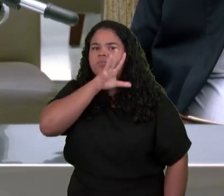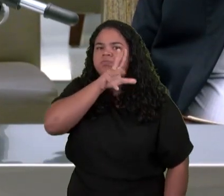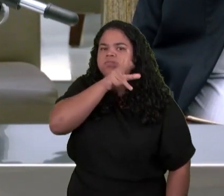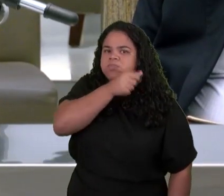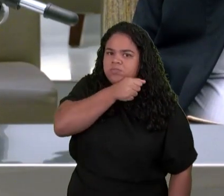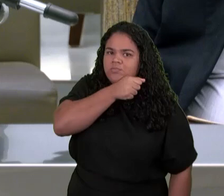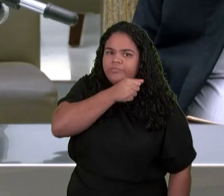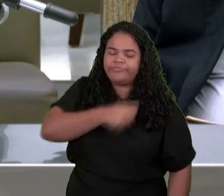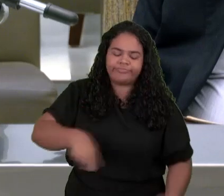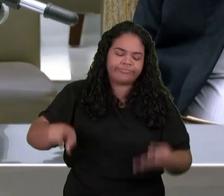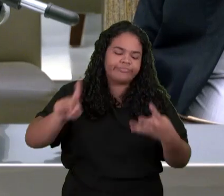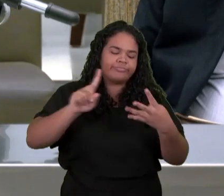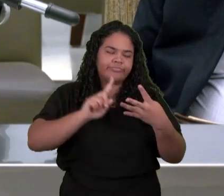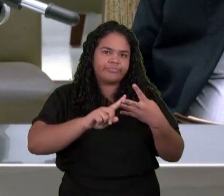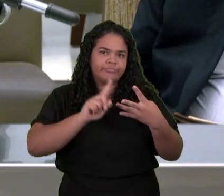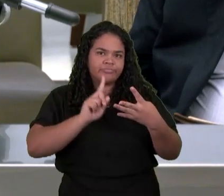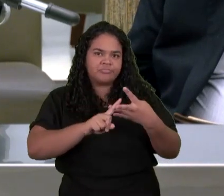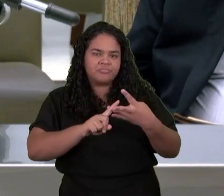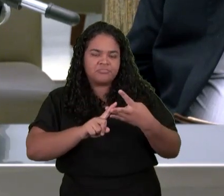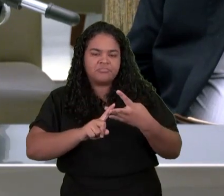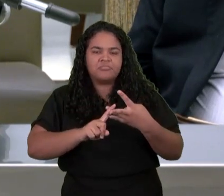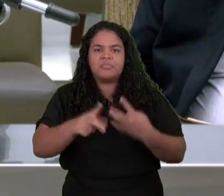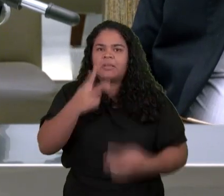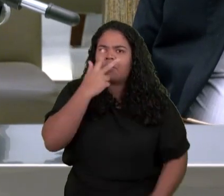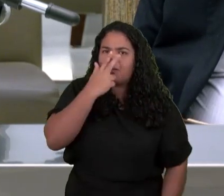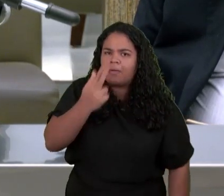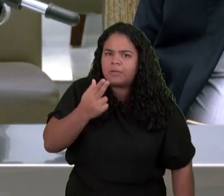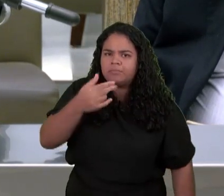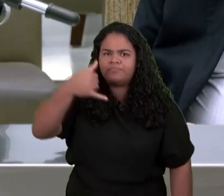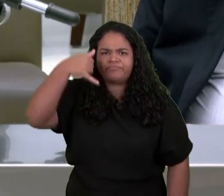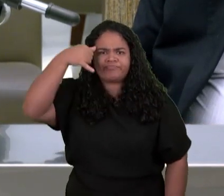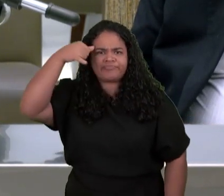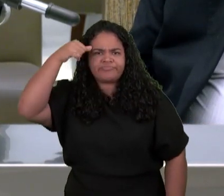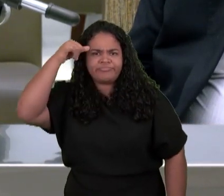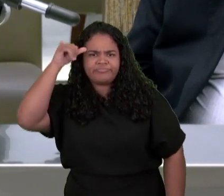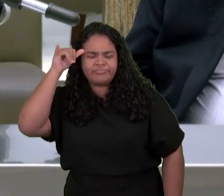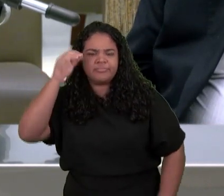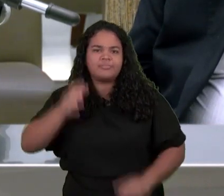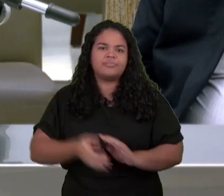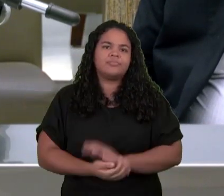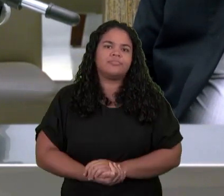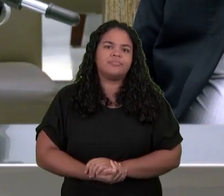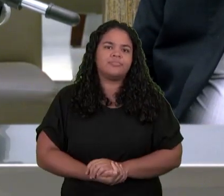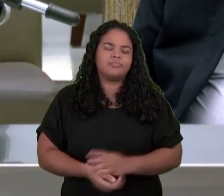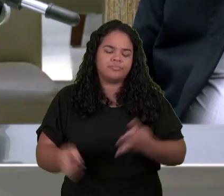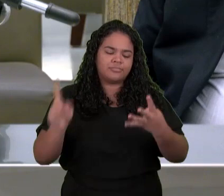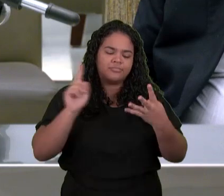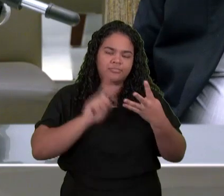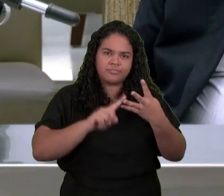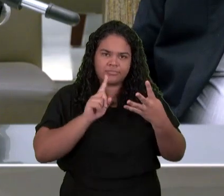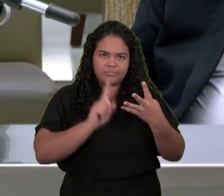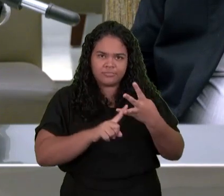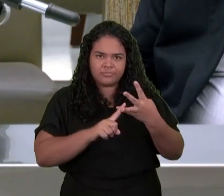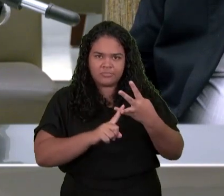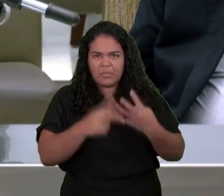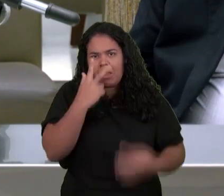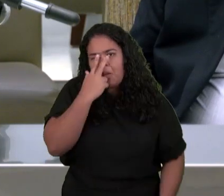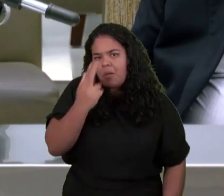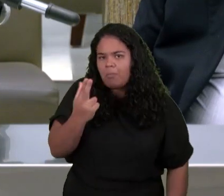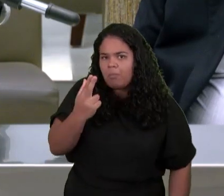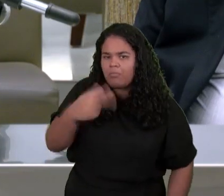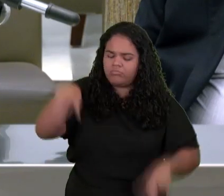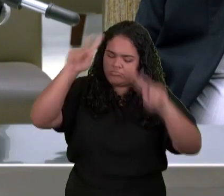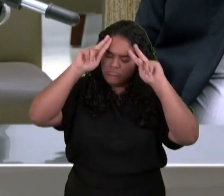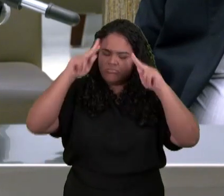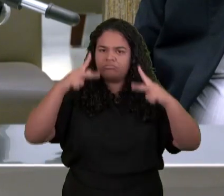bezerro E tinha O terceiro Animal O rosto Como de um Homem E o quarto Animal